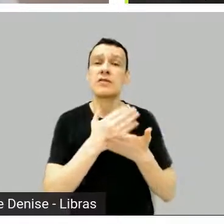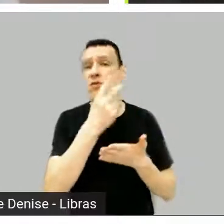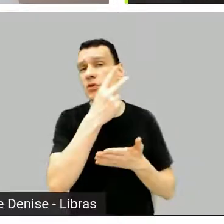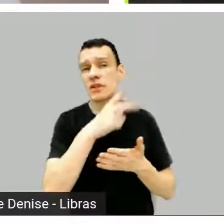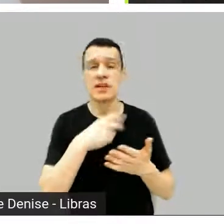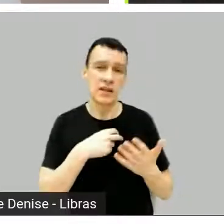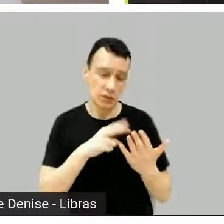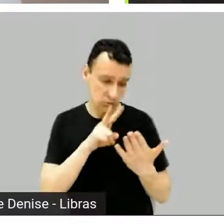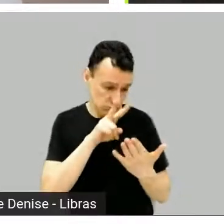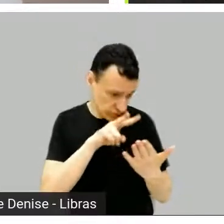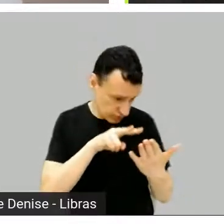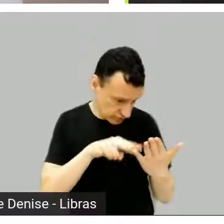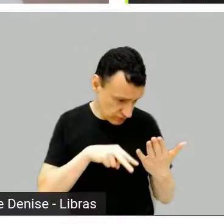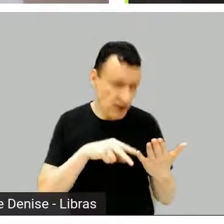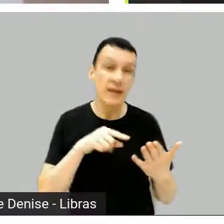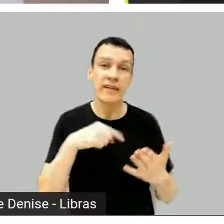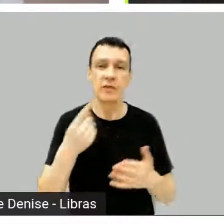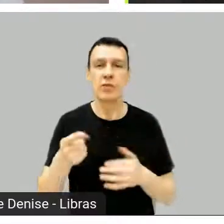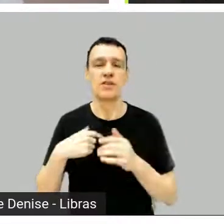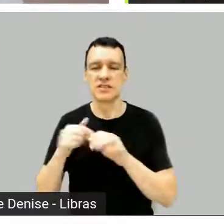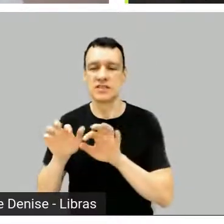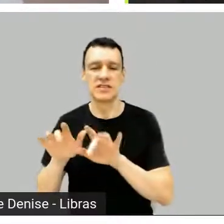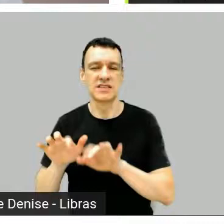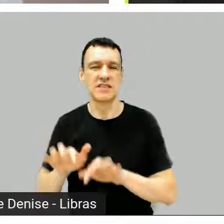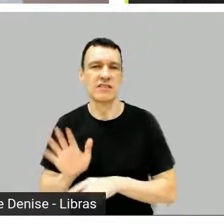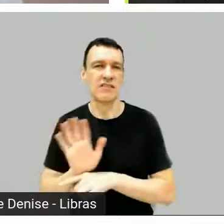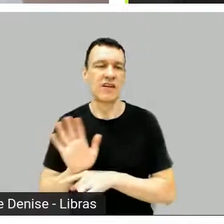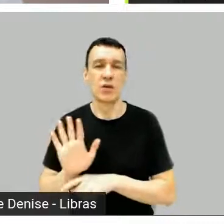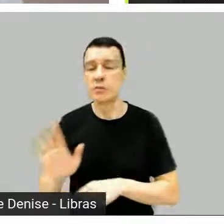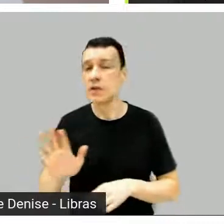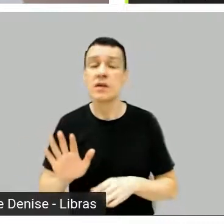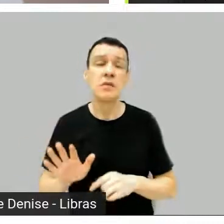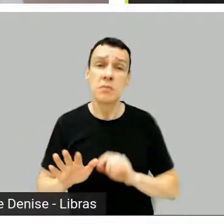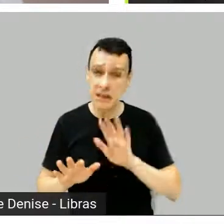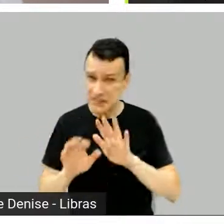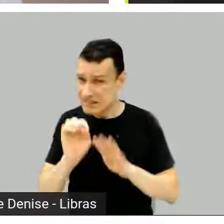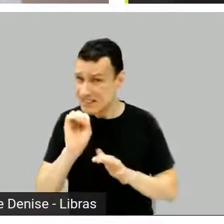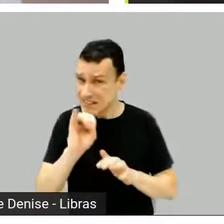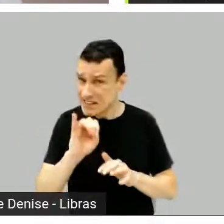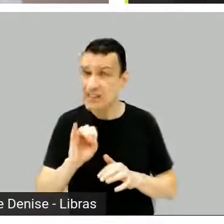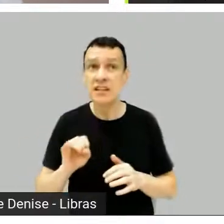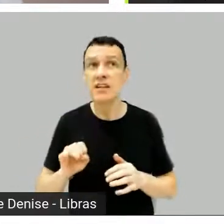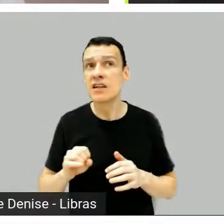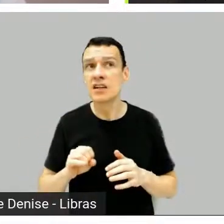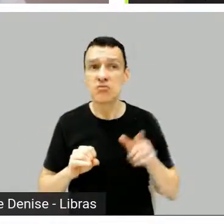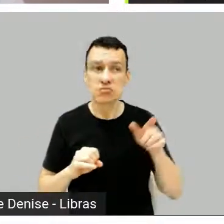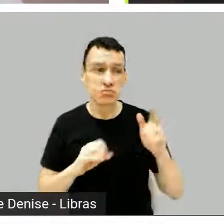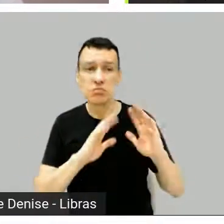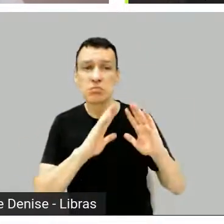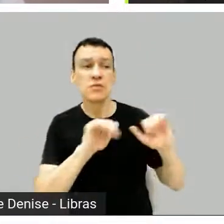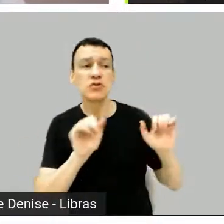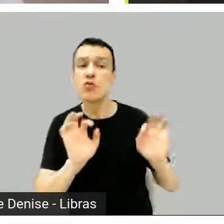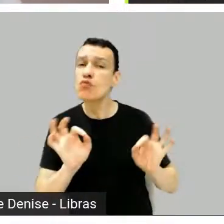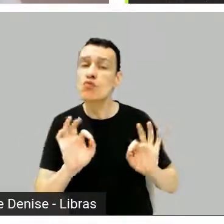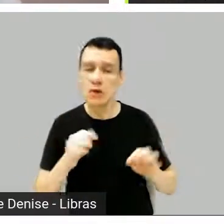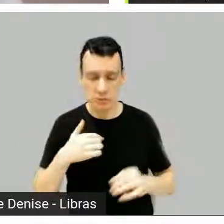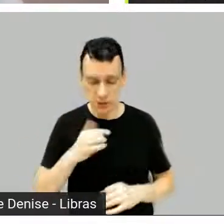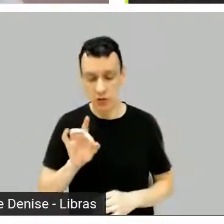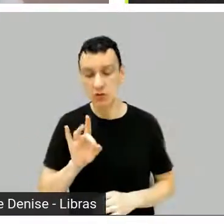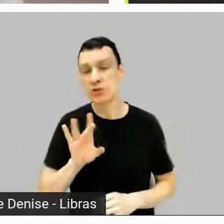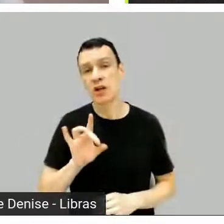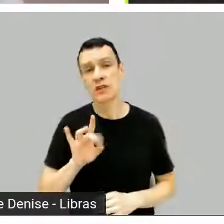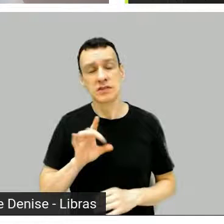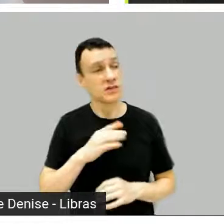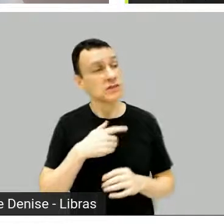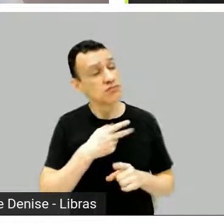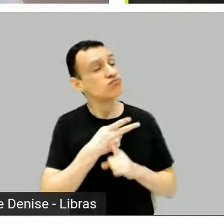me orgulho muito, mas não é uma coisa que partiria de mim. As coisas que partiriam de